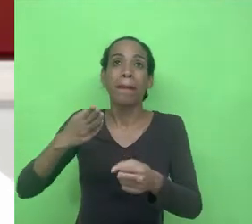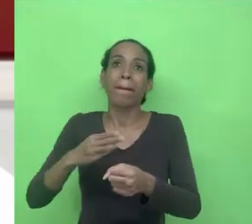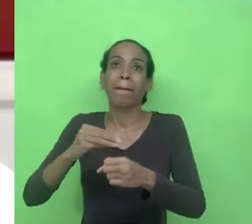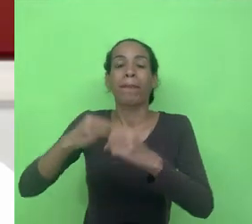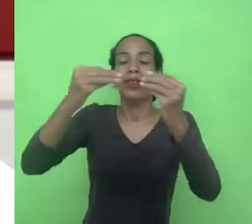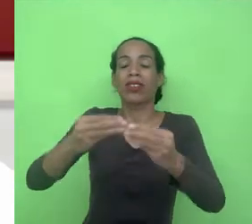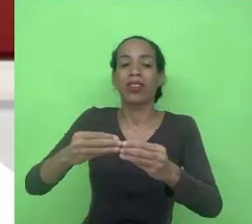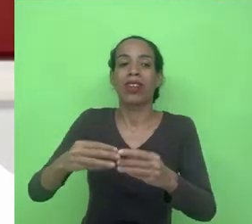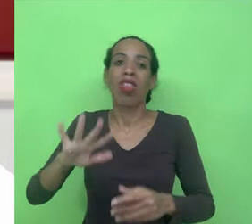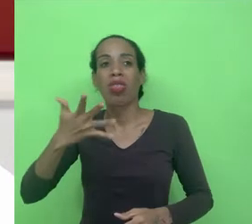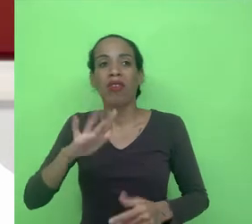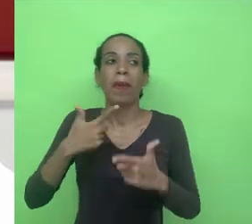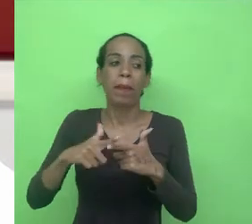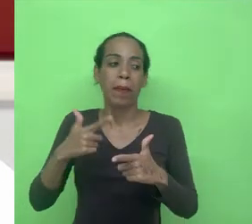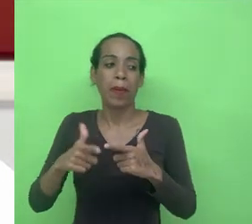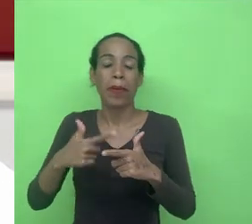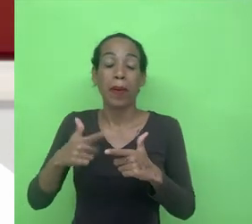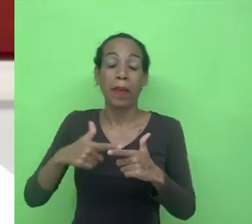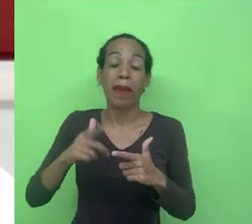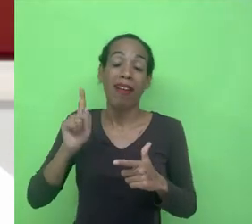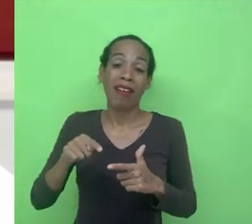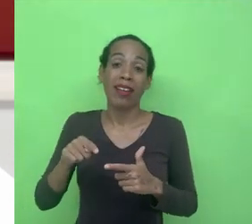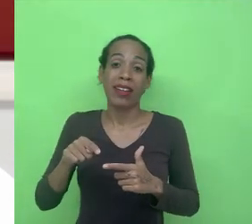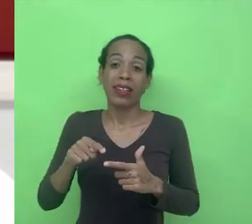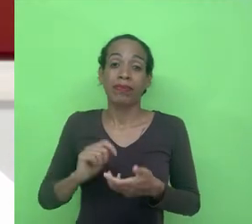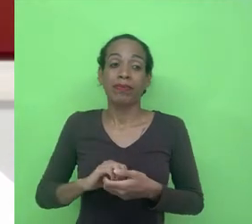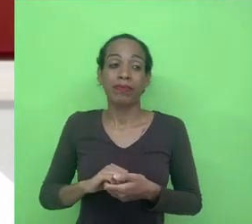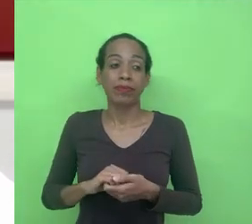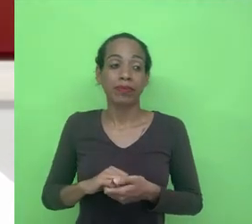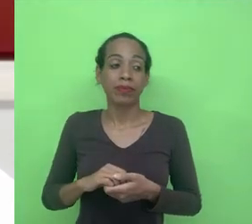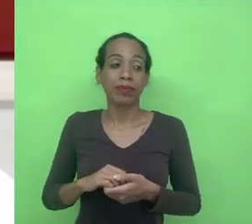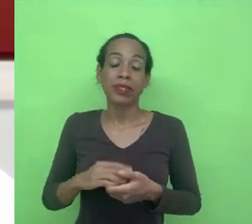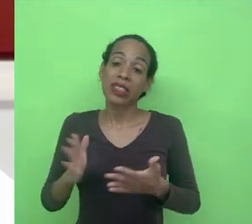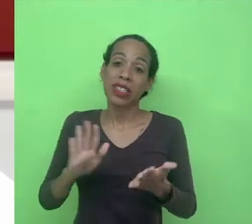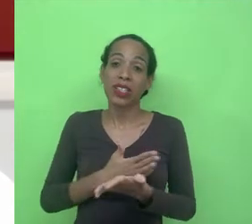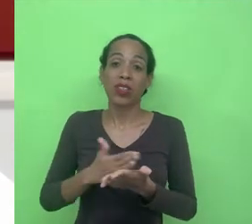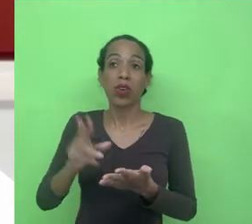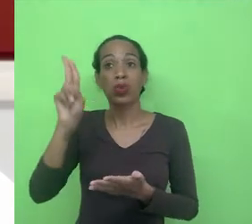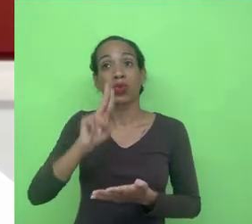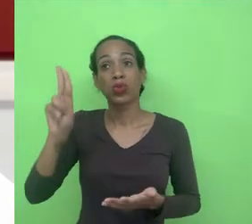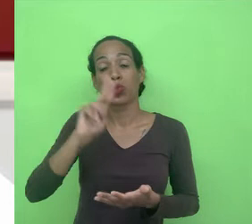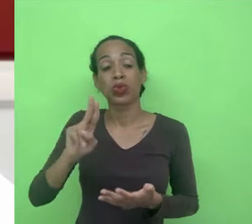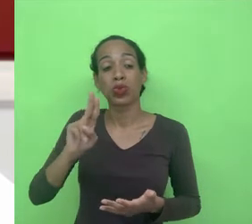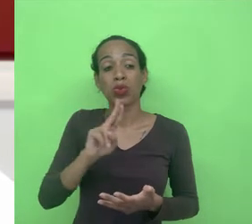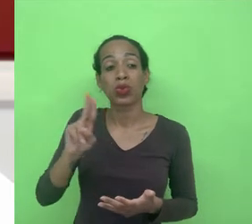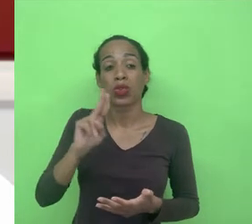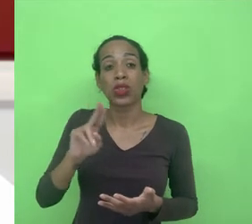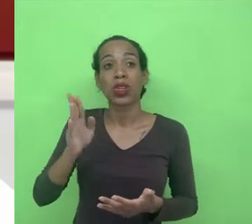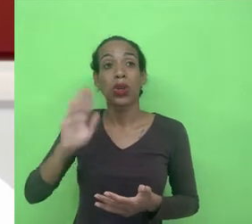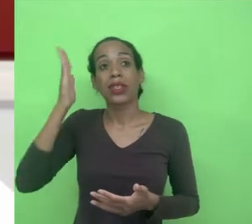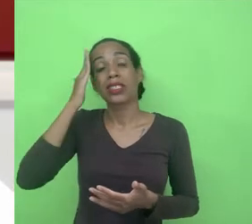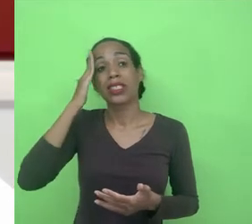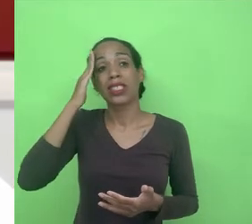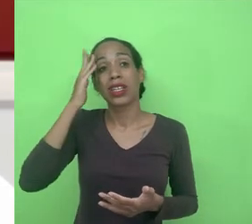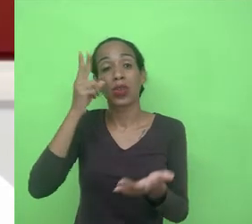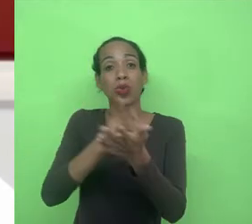talvez o grande problema do Telegram seja que muito provavelmente os seus usuários não tem necessariamente a expertise para continuar